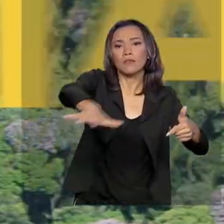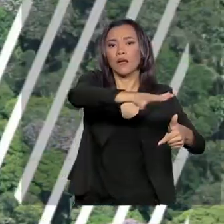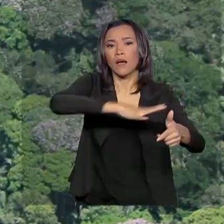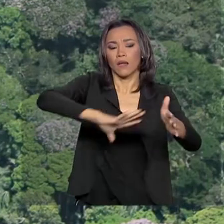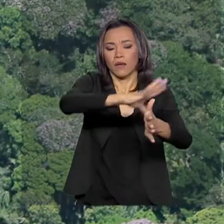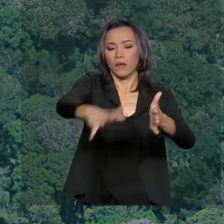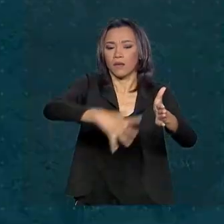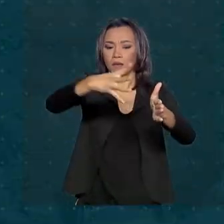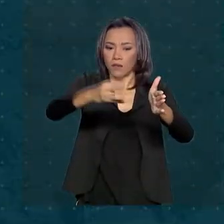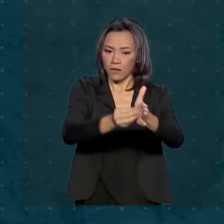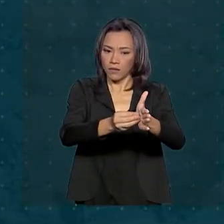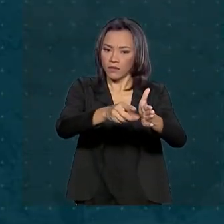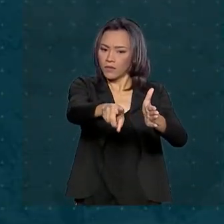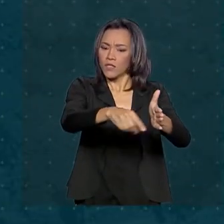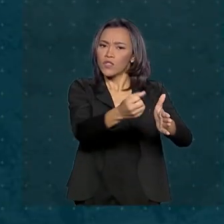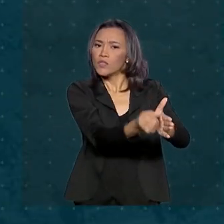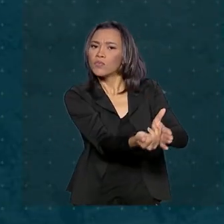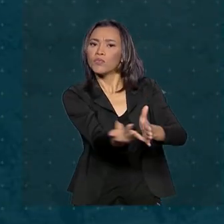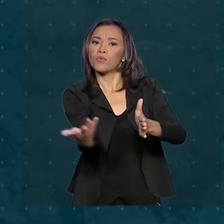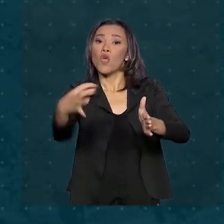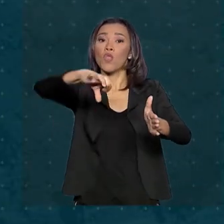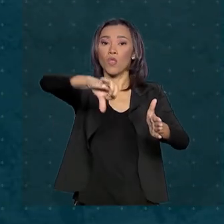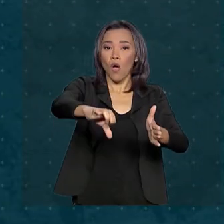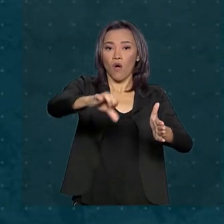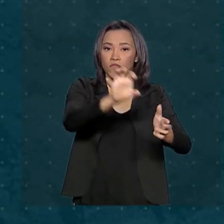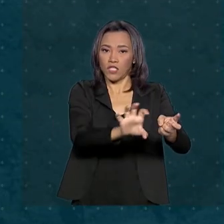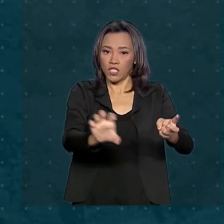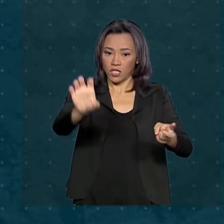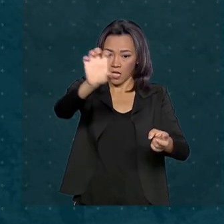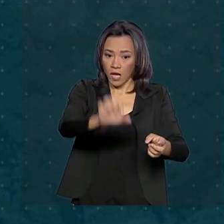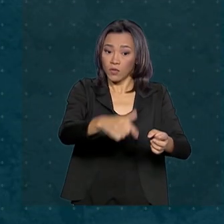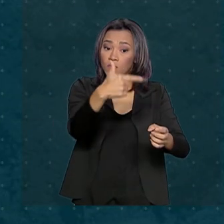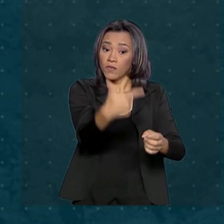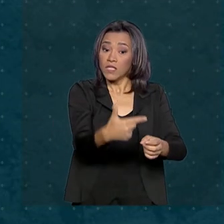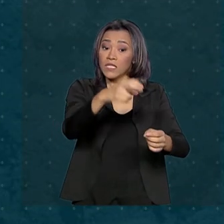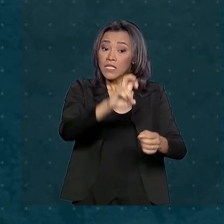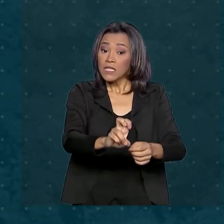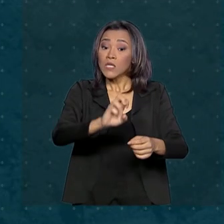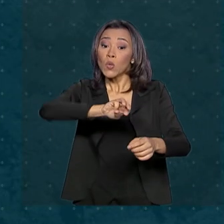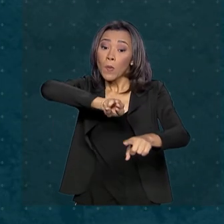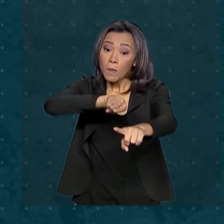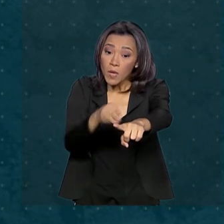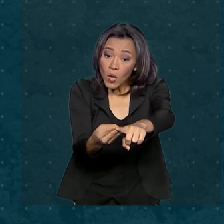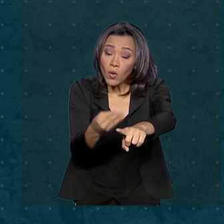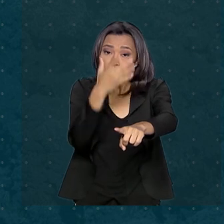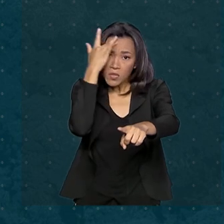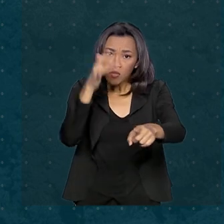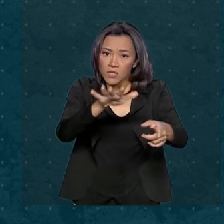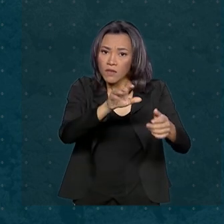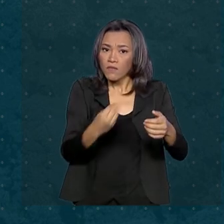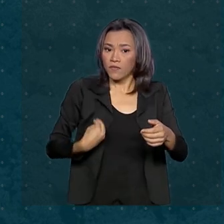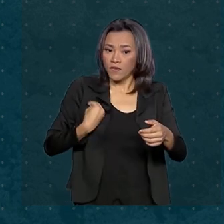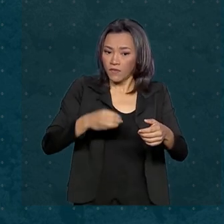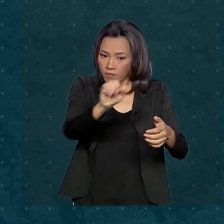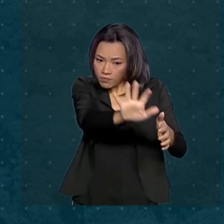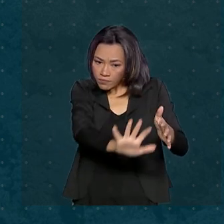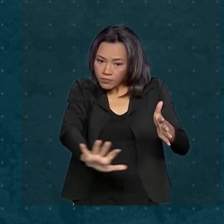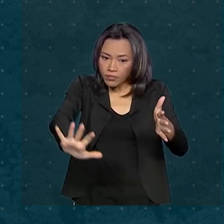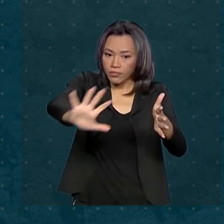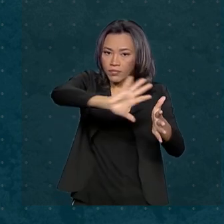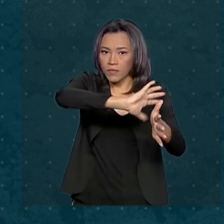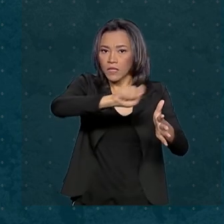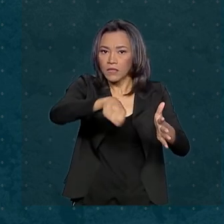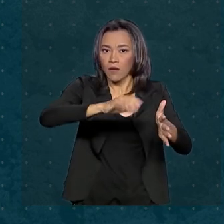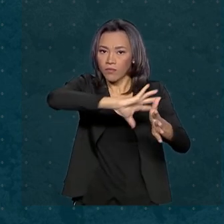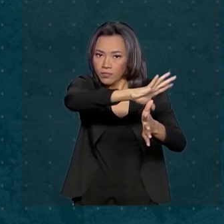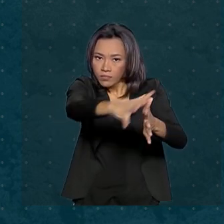A Amazônia Legal é formada por nove estados. 25 milhões de pessoas vivem neste território que engloba toda a região